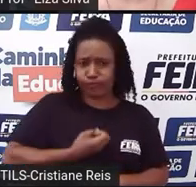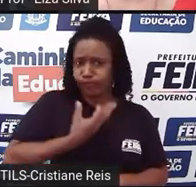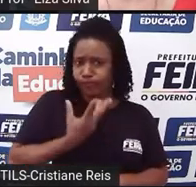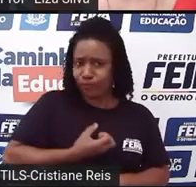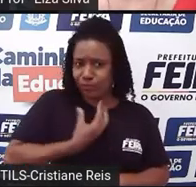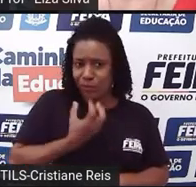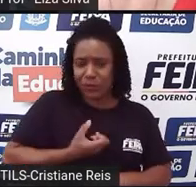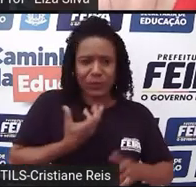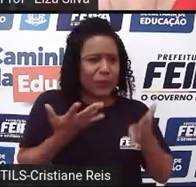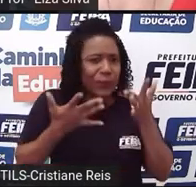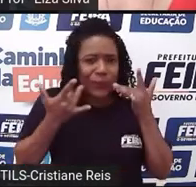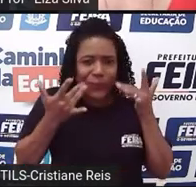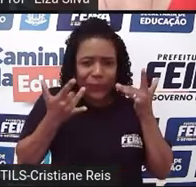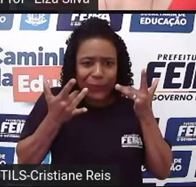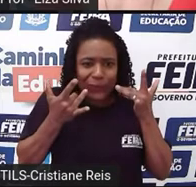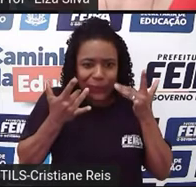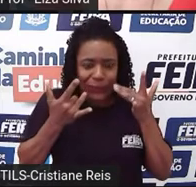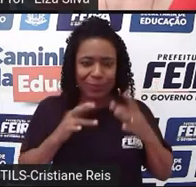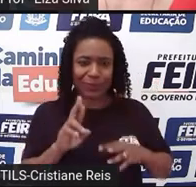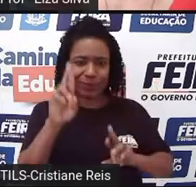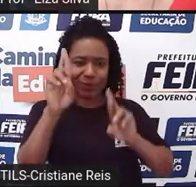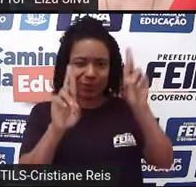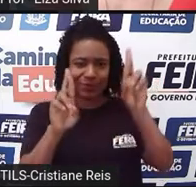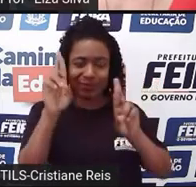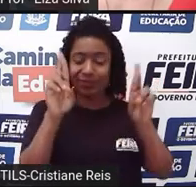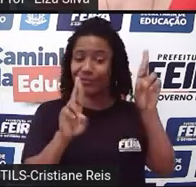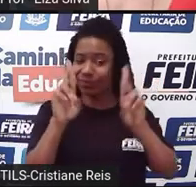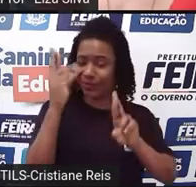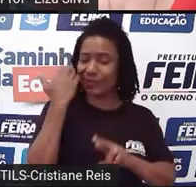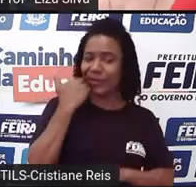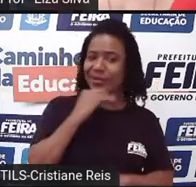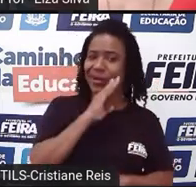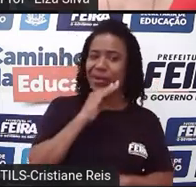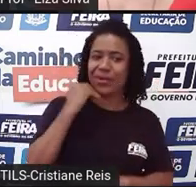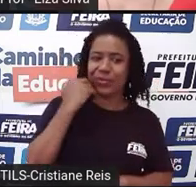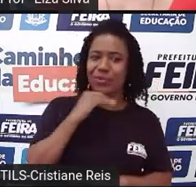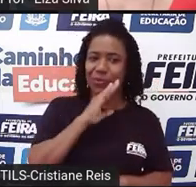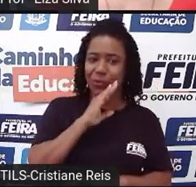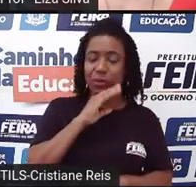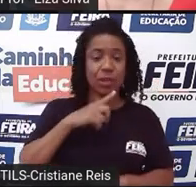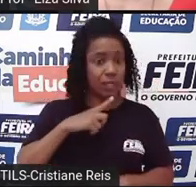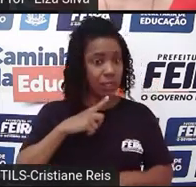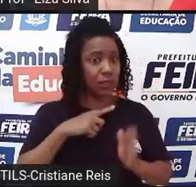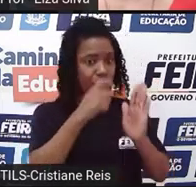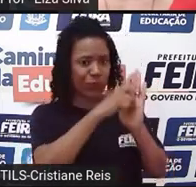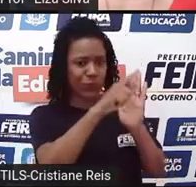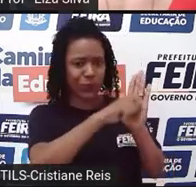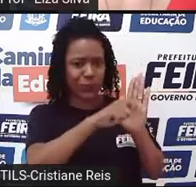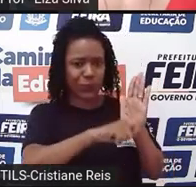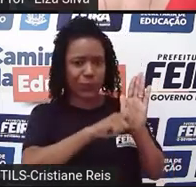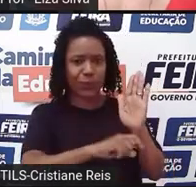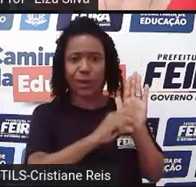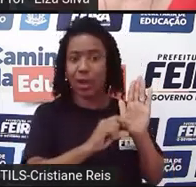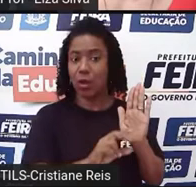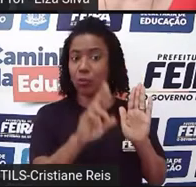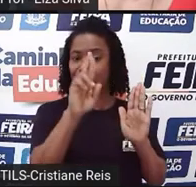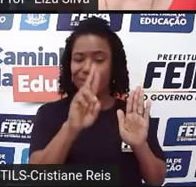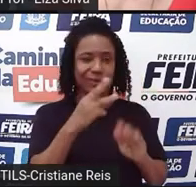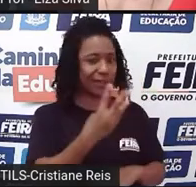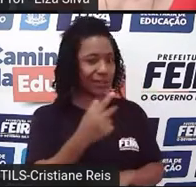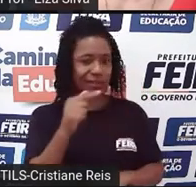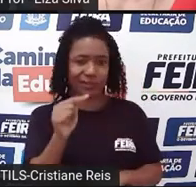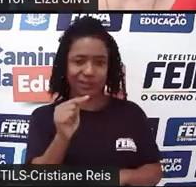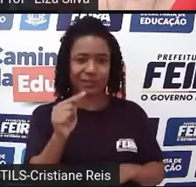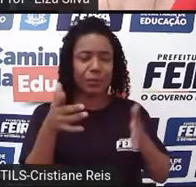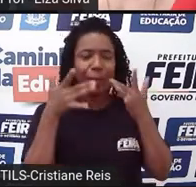inglês. Ele também escreveu 37 tipos diferentes de peças. histórias